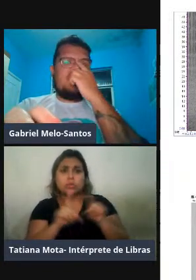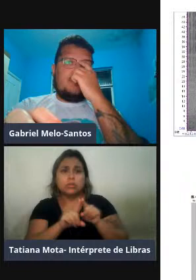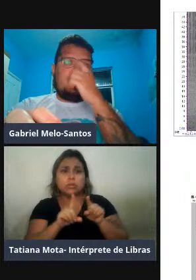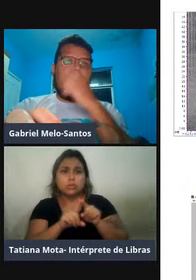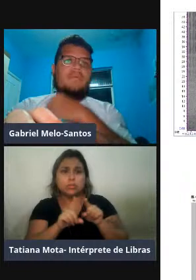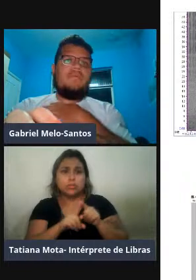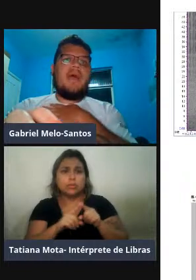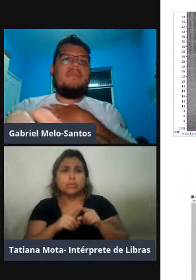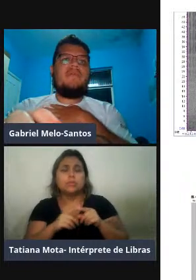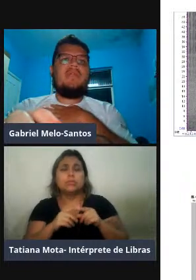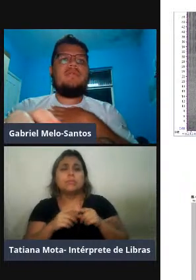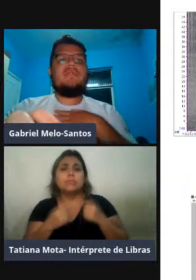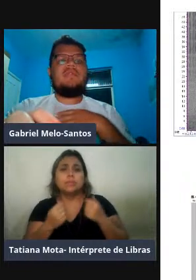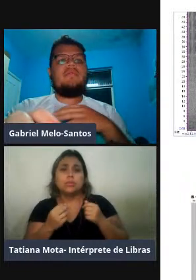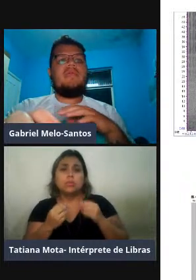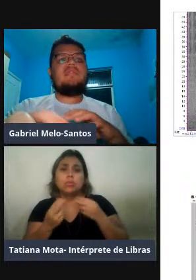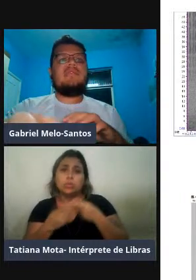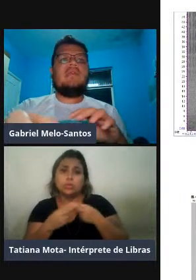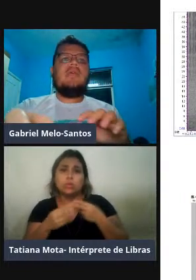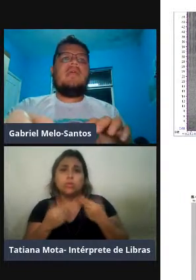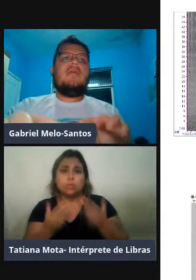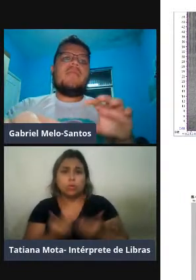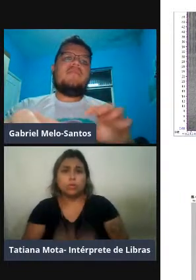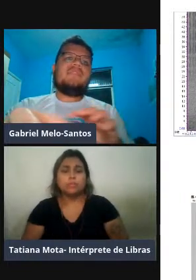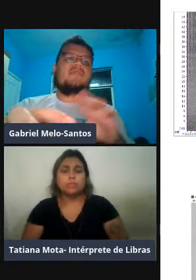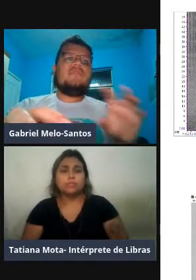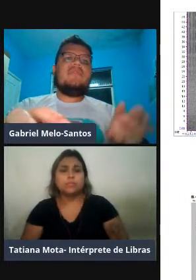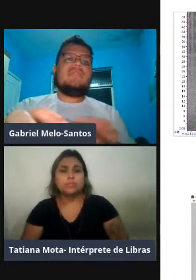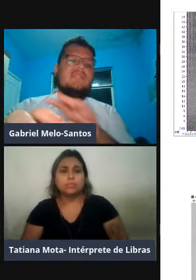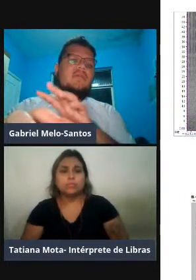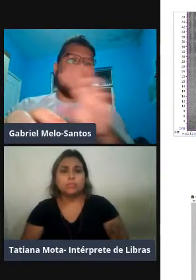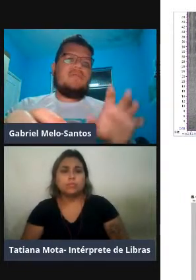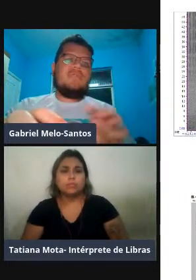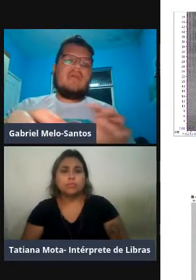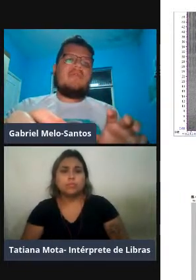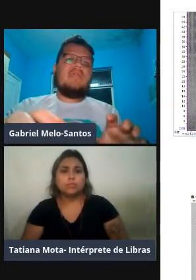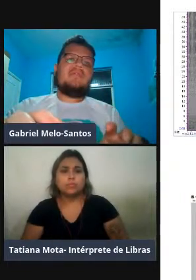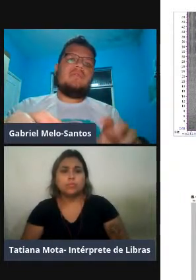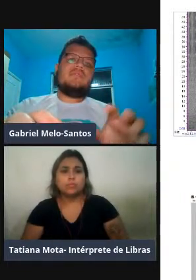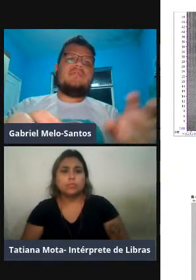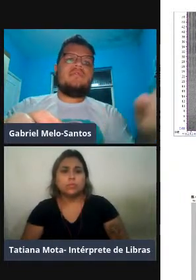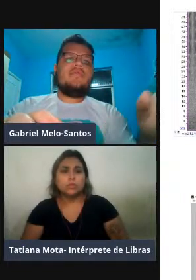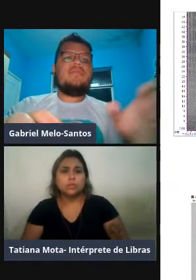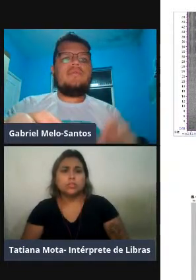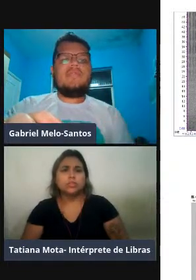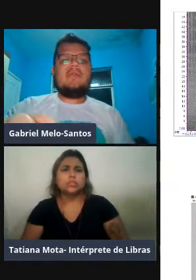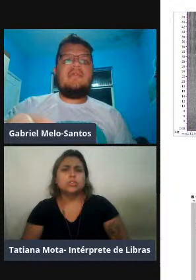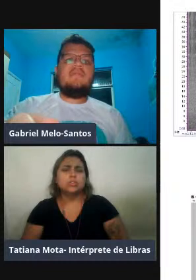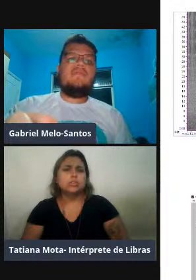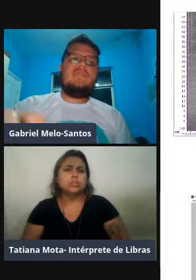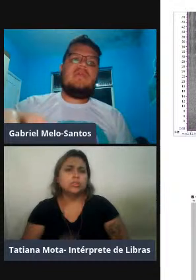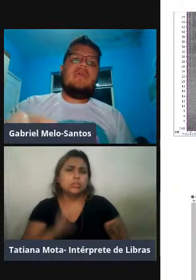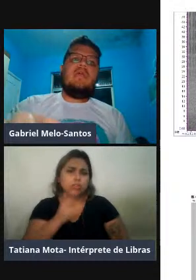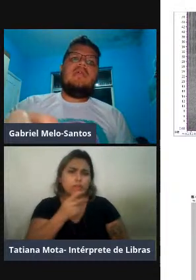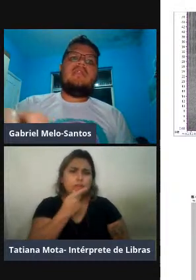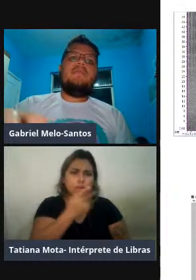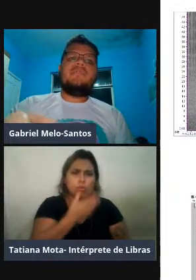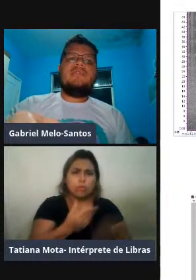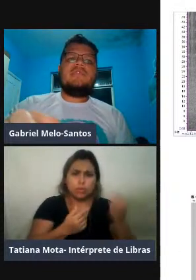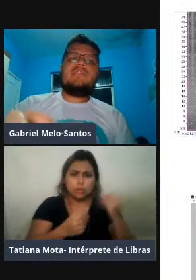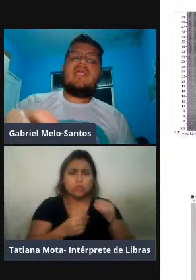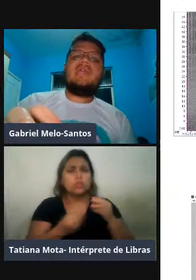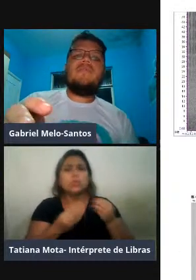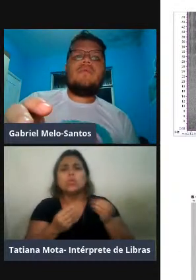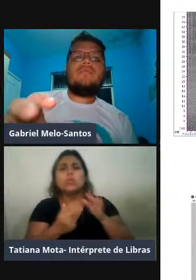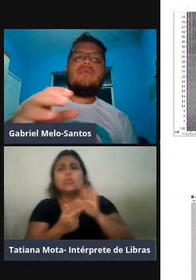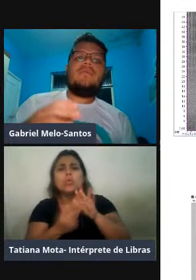programas que o Pablo falou anteriormente, para fazer a visualização, ver onde estavam aqueles sons, a gente cortou os arquivos e